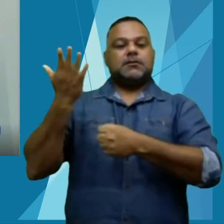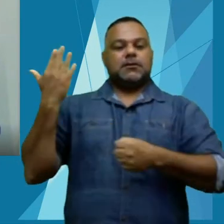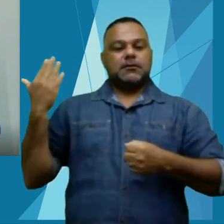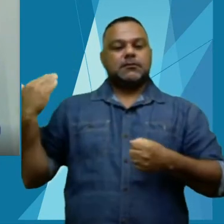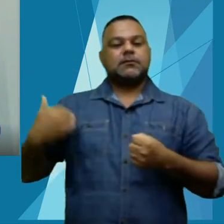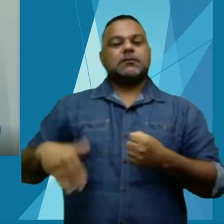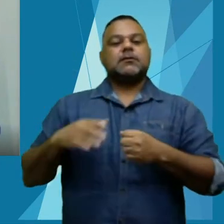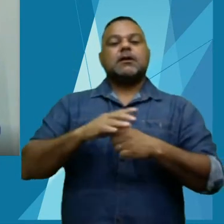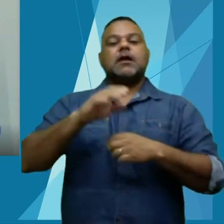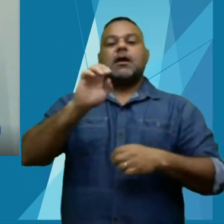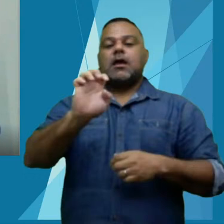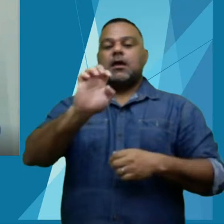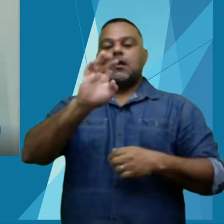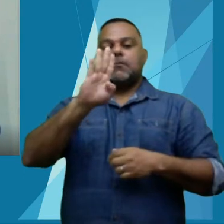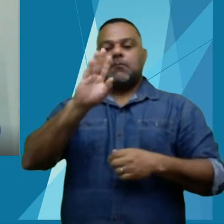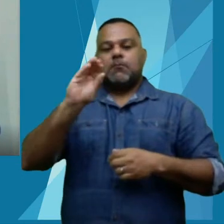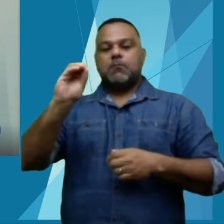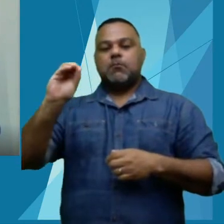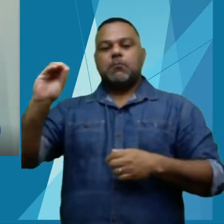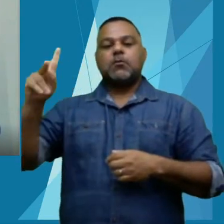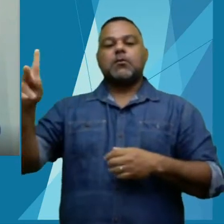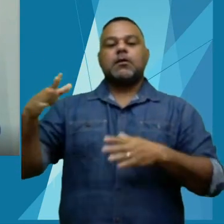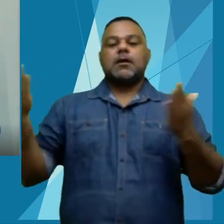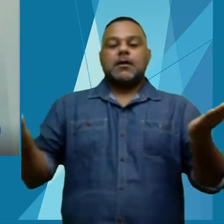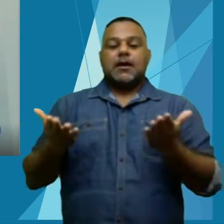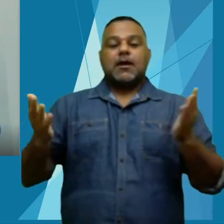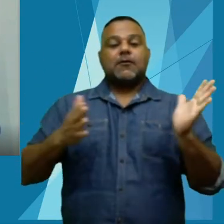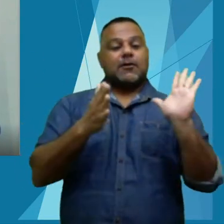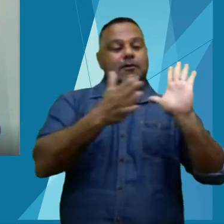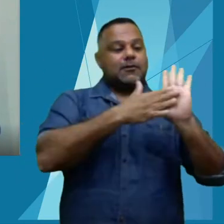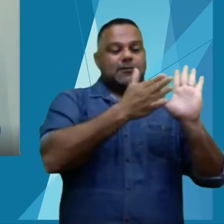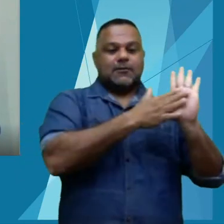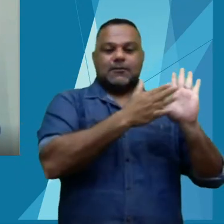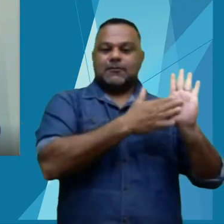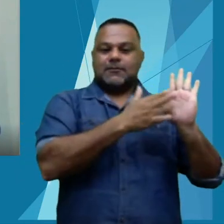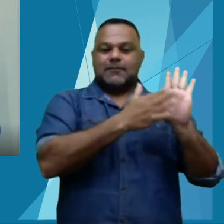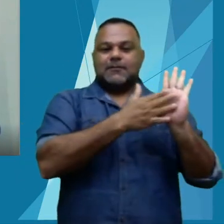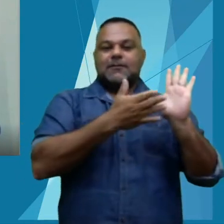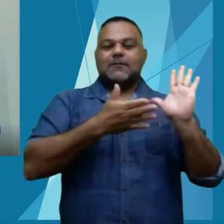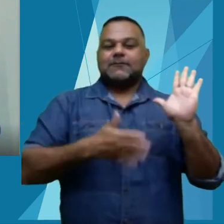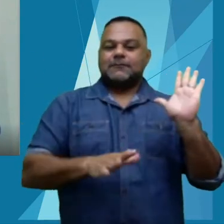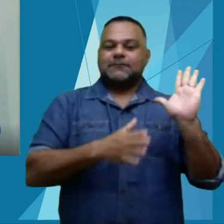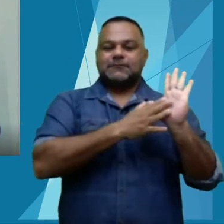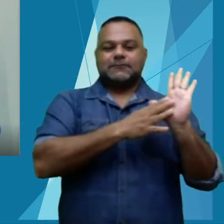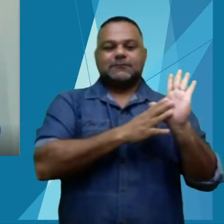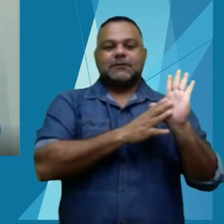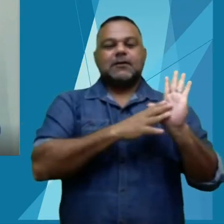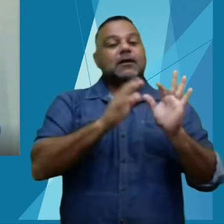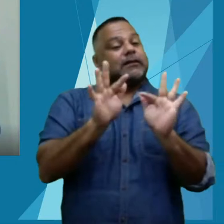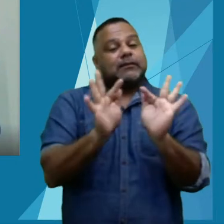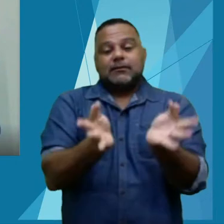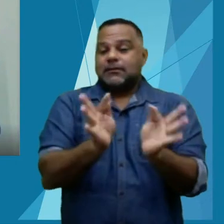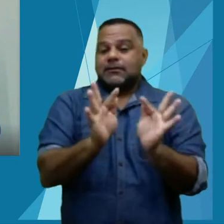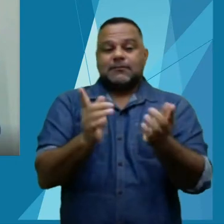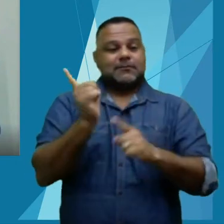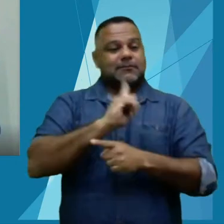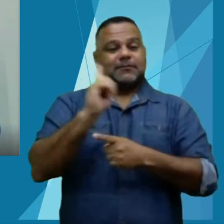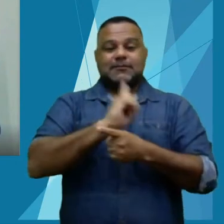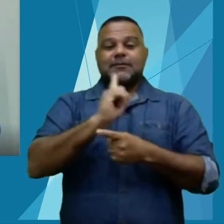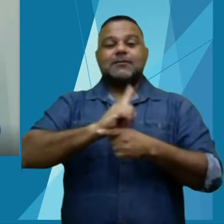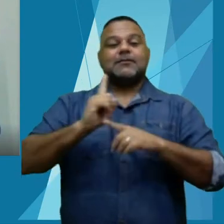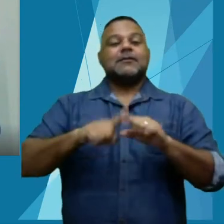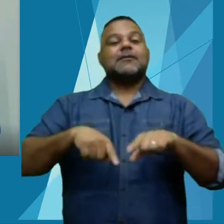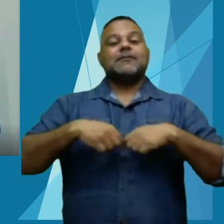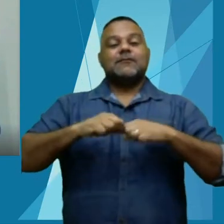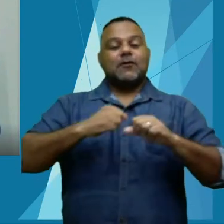formato e-book, e agora a gente tem a honra. O filho nasceu. Não foi simples. A gestação foi de